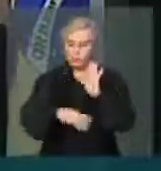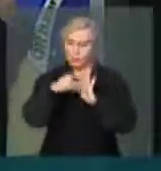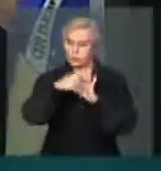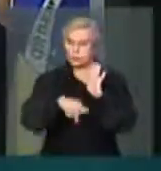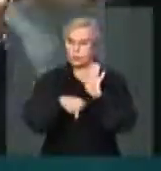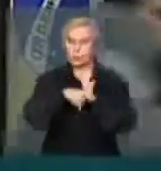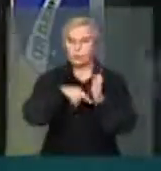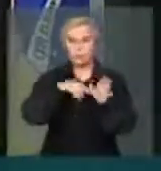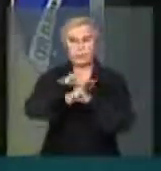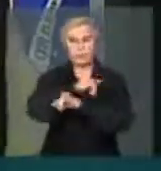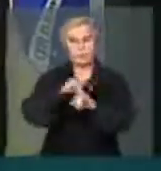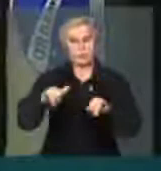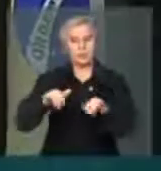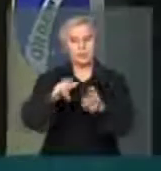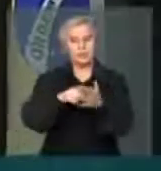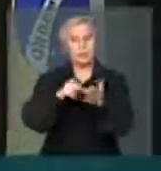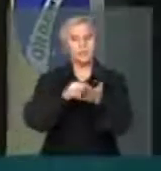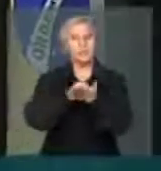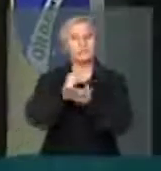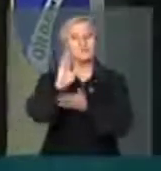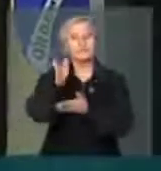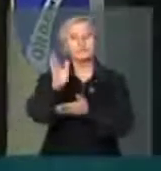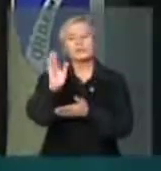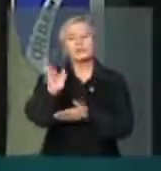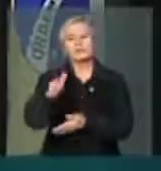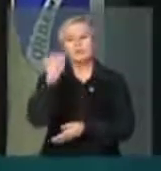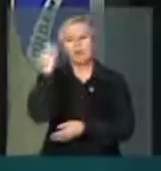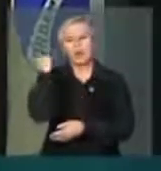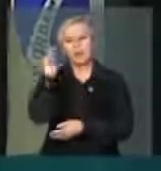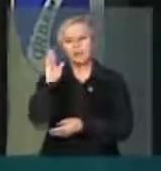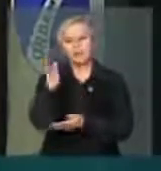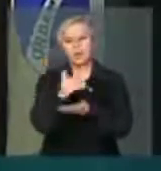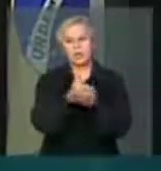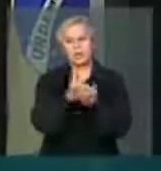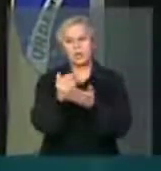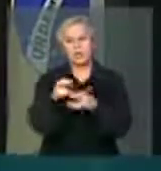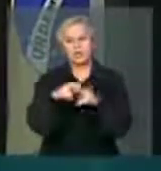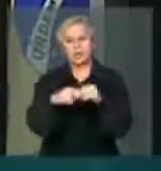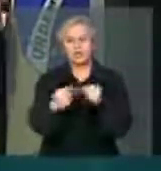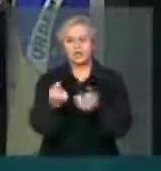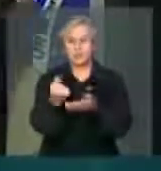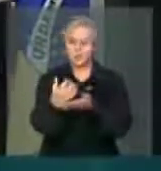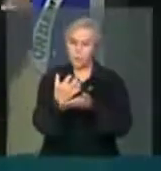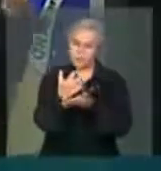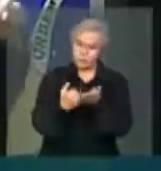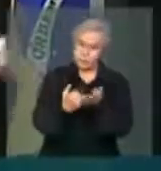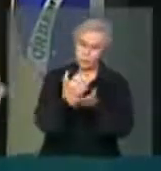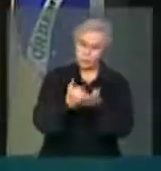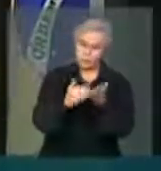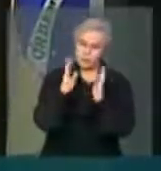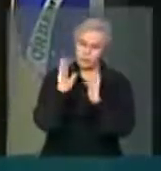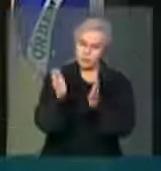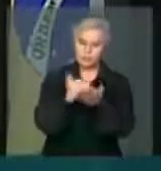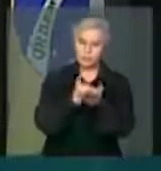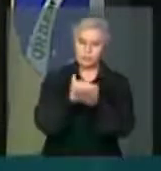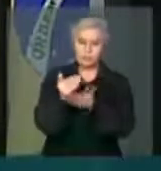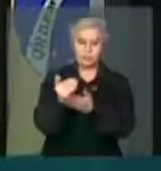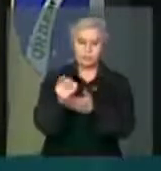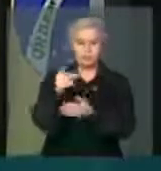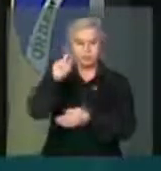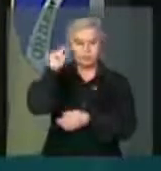anunciadas, na realidade, já começaram. E começaram porque os cortes já estão sendo feitos desde o dia 1º de janeiro